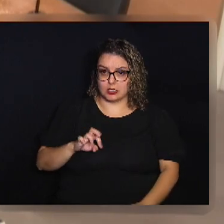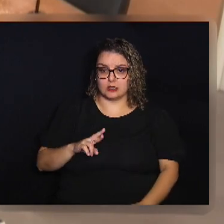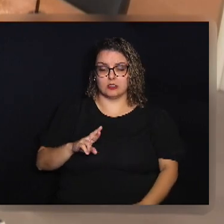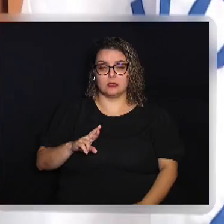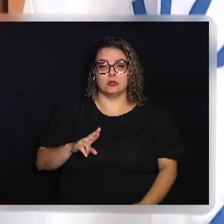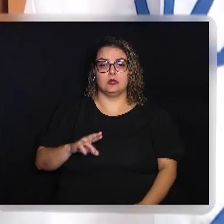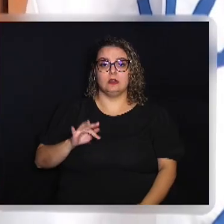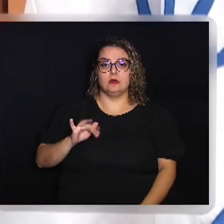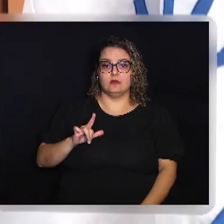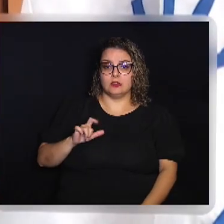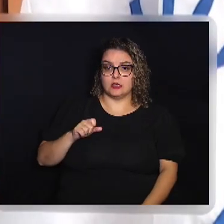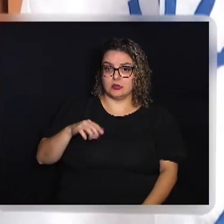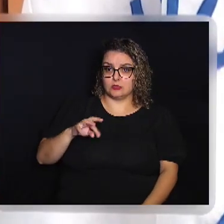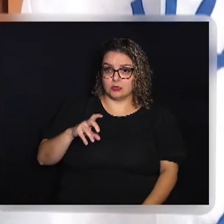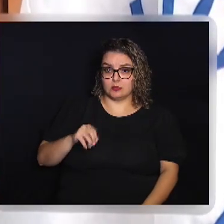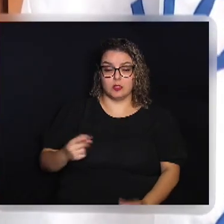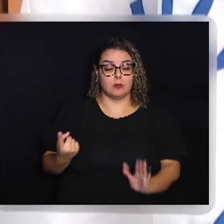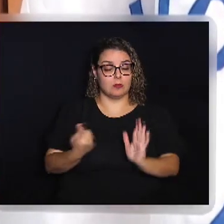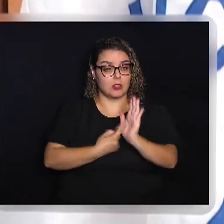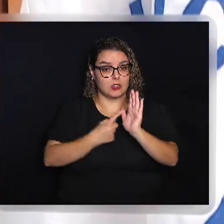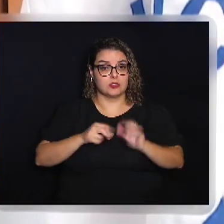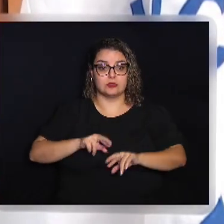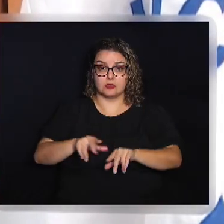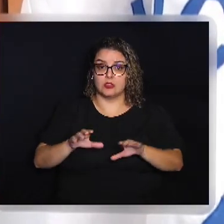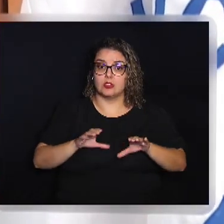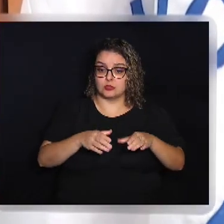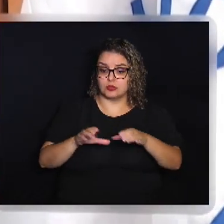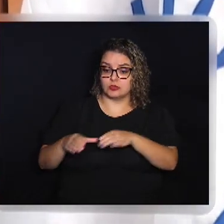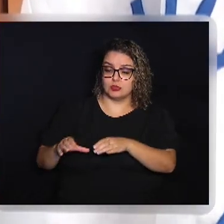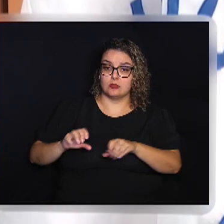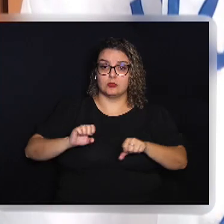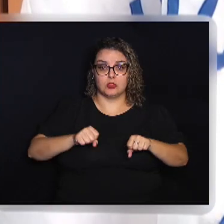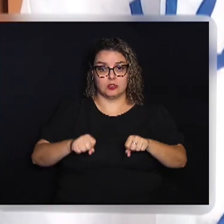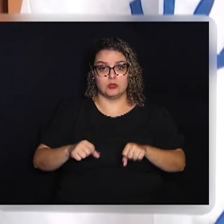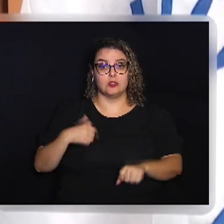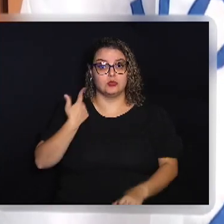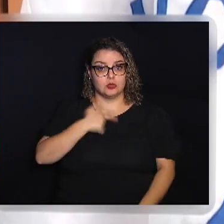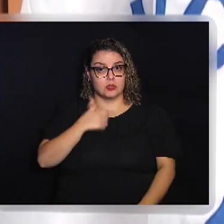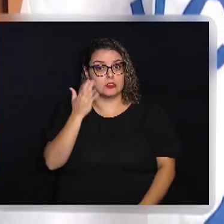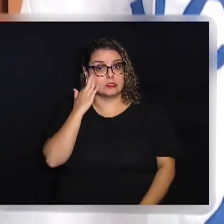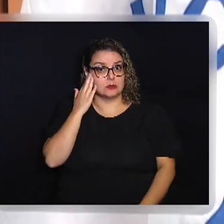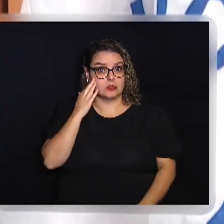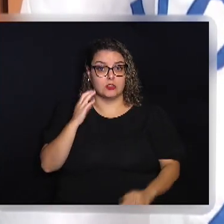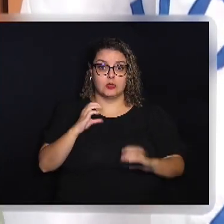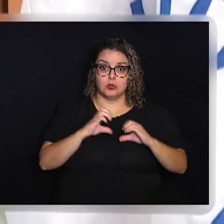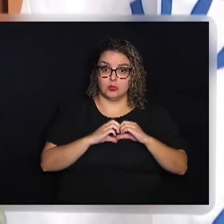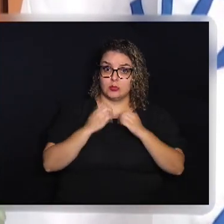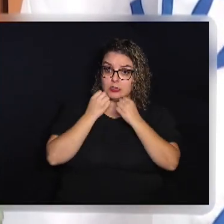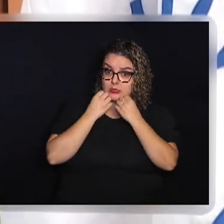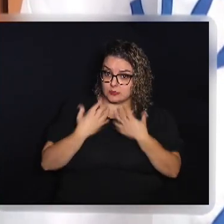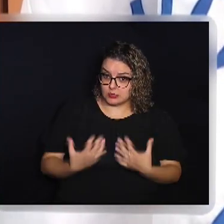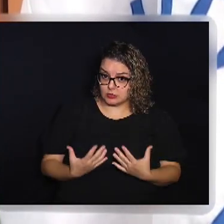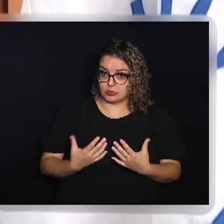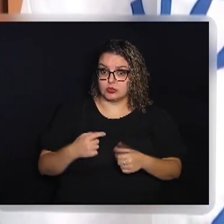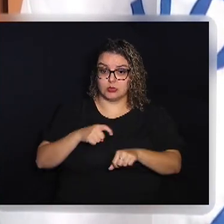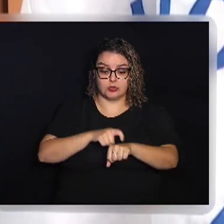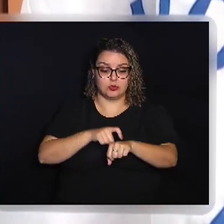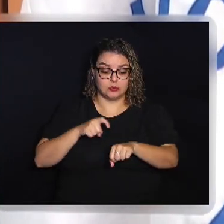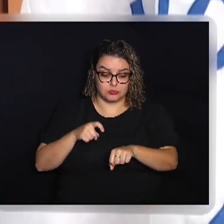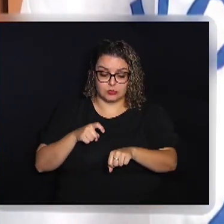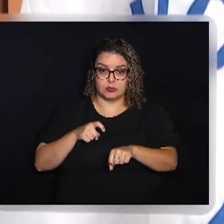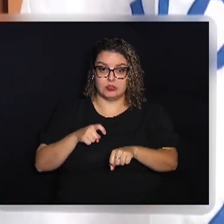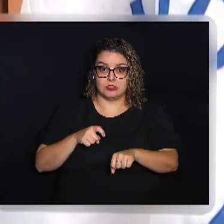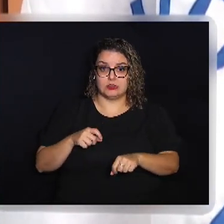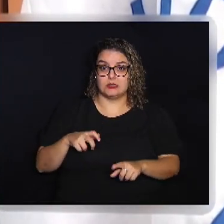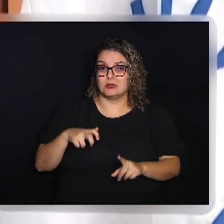motoclubes E que a gente tem bastante pessoas solidárias Sabemos que as pessoas têm um coração muito bom E num momento dessa